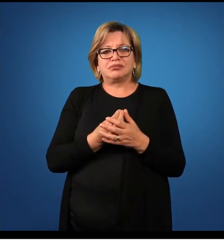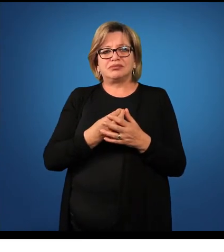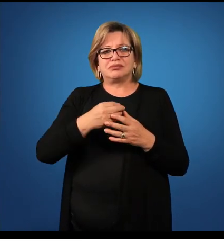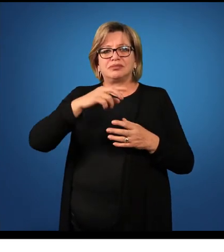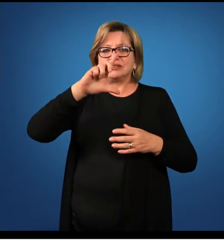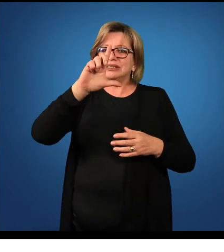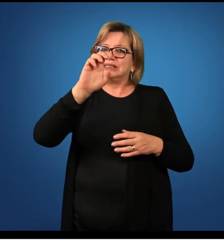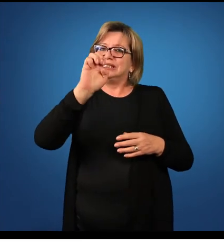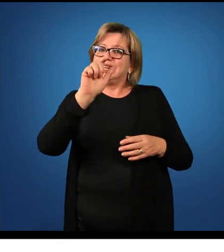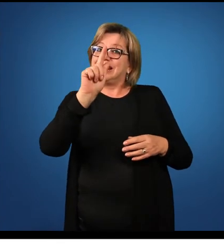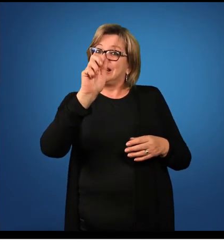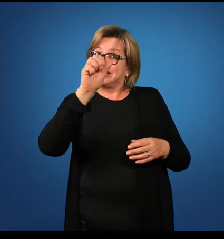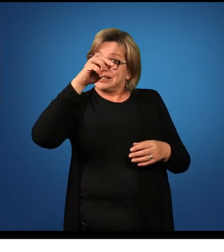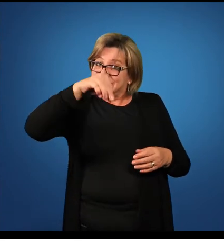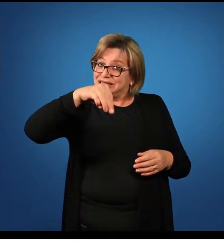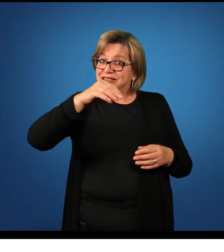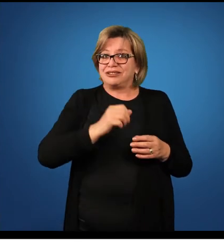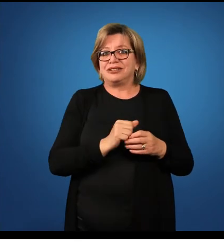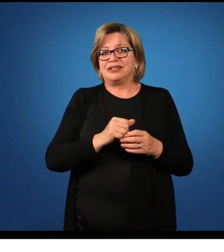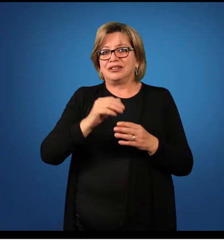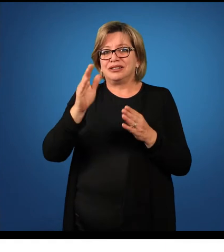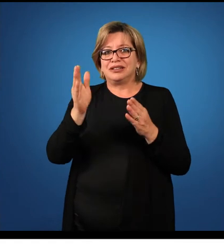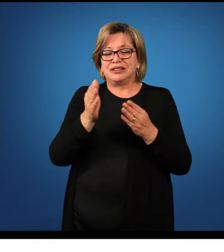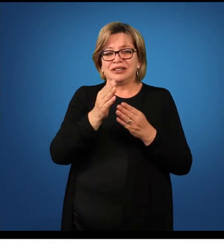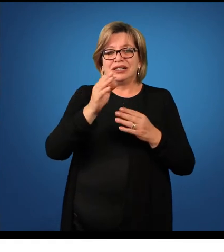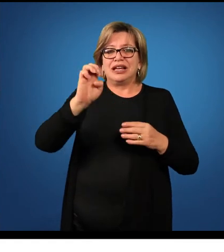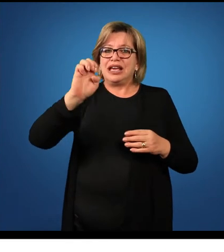legam, ego,